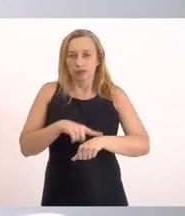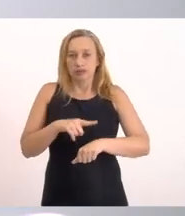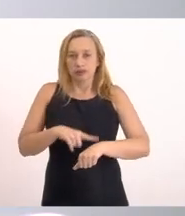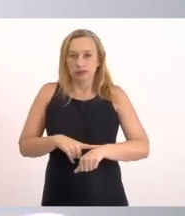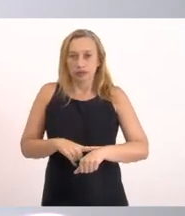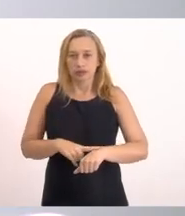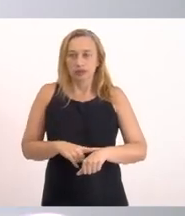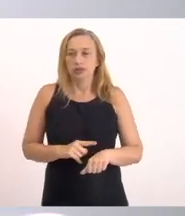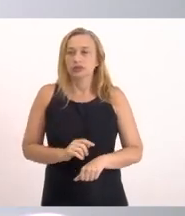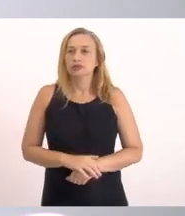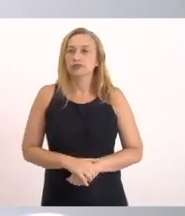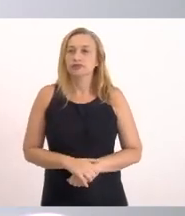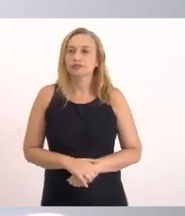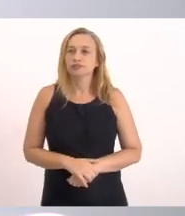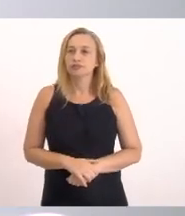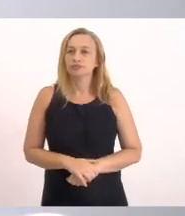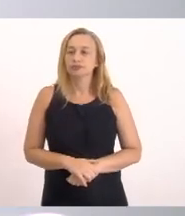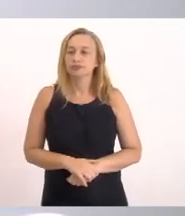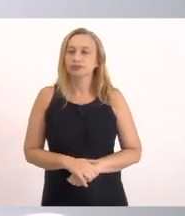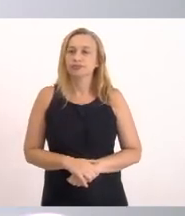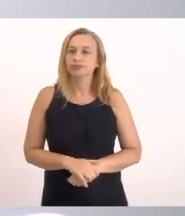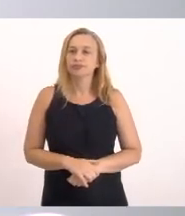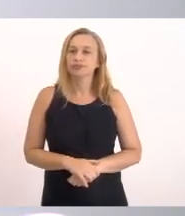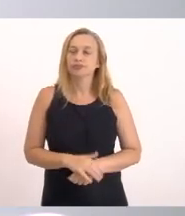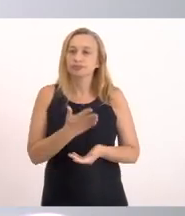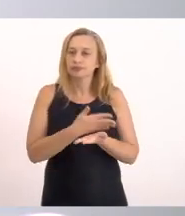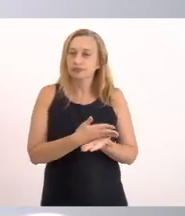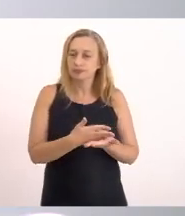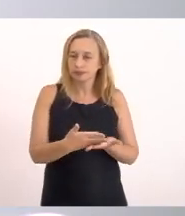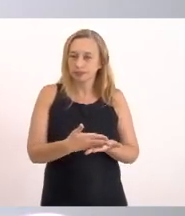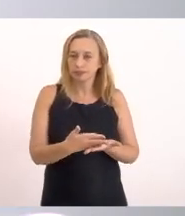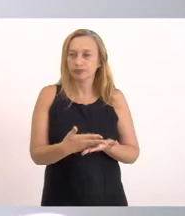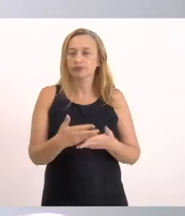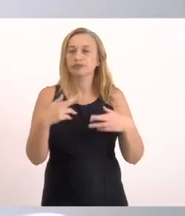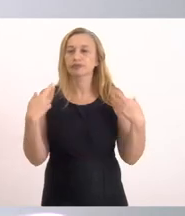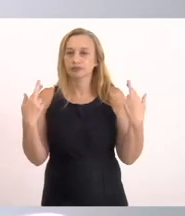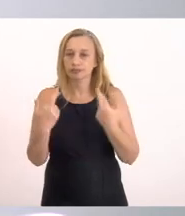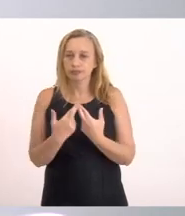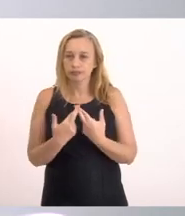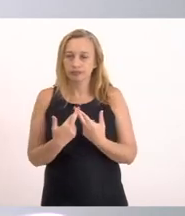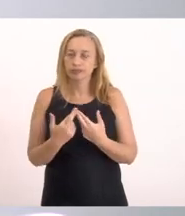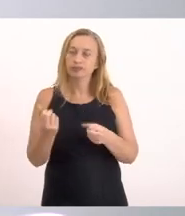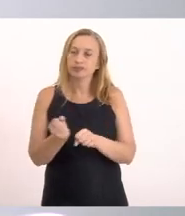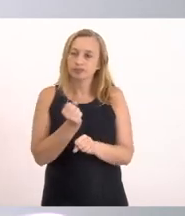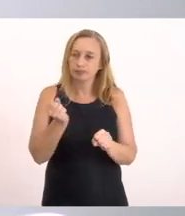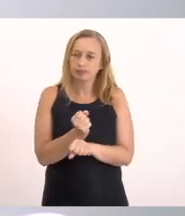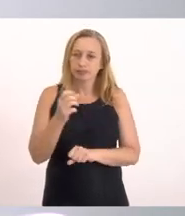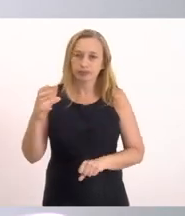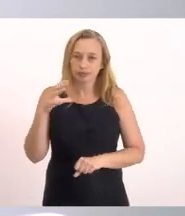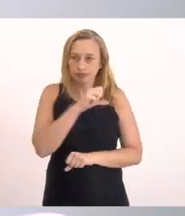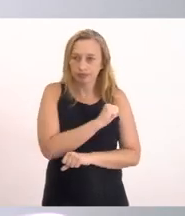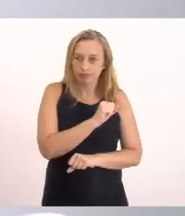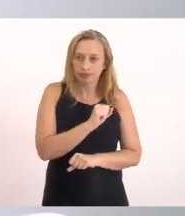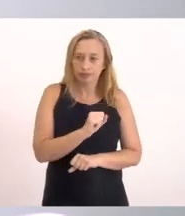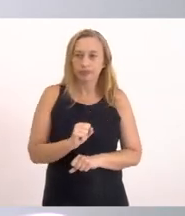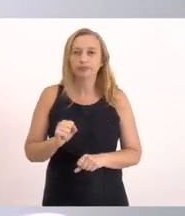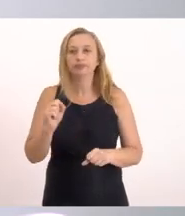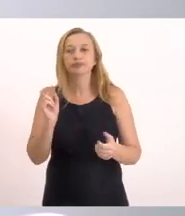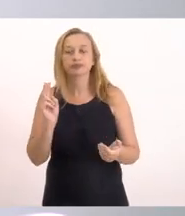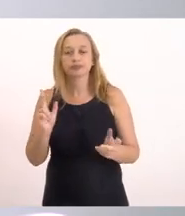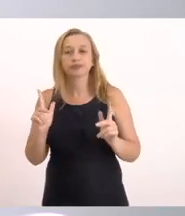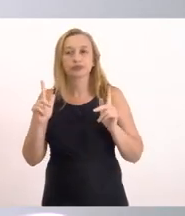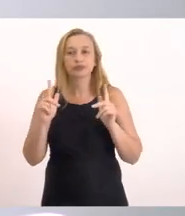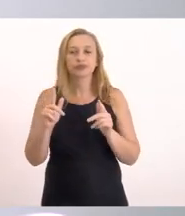foi dado O ponto de partida Para essas obras Emergenciais Nesta mesma